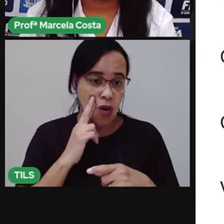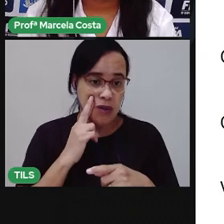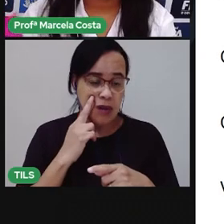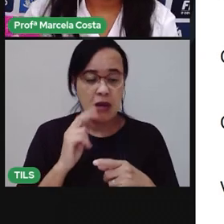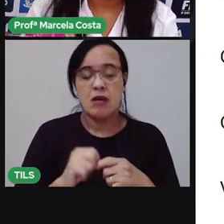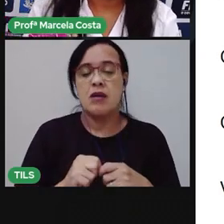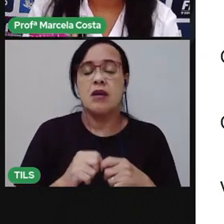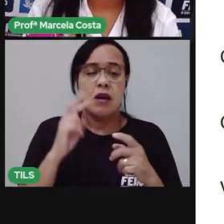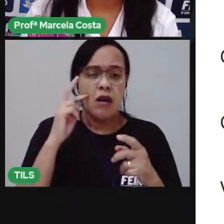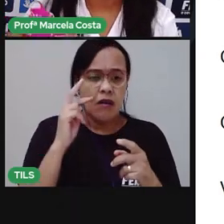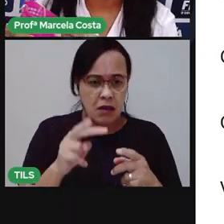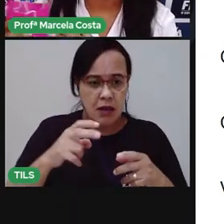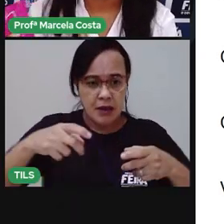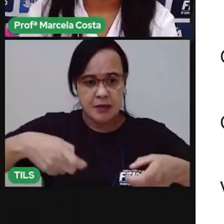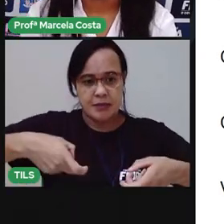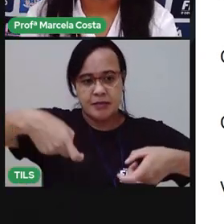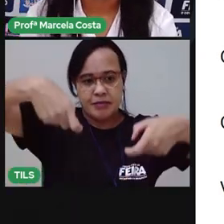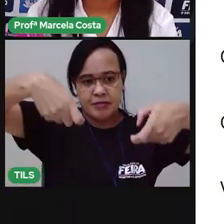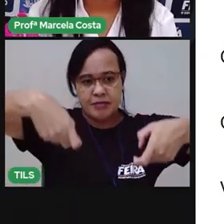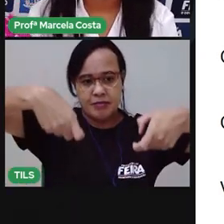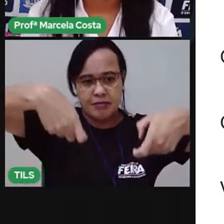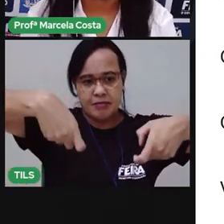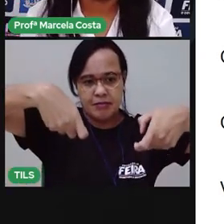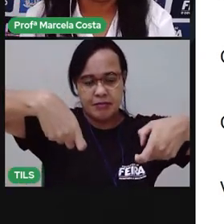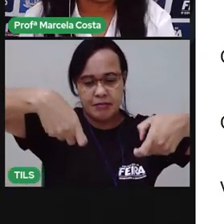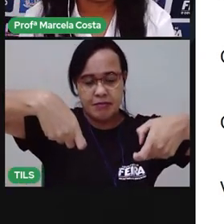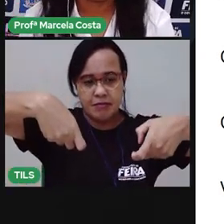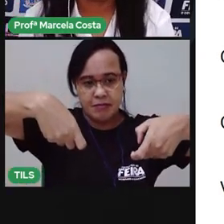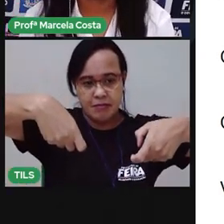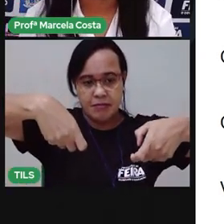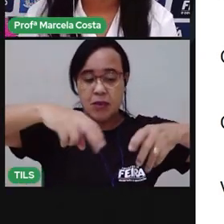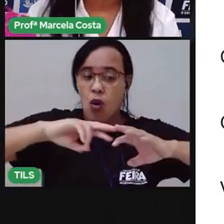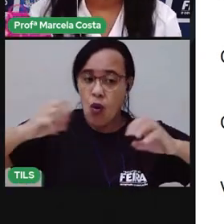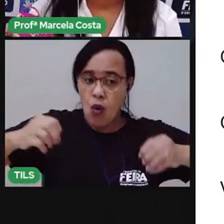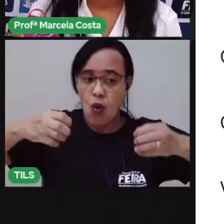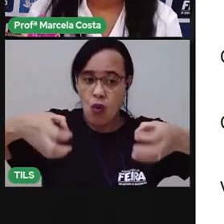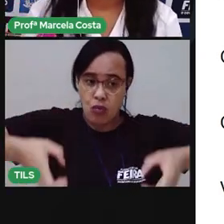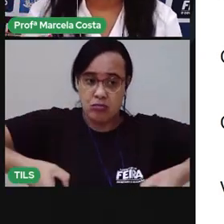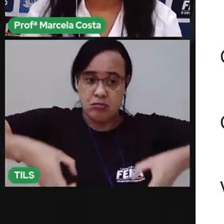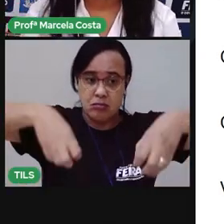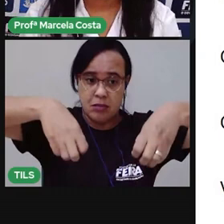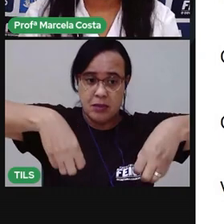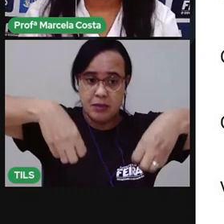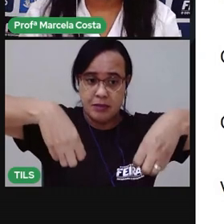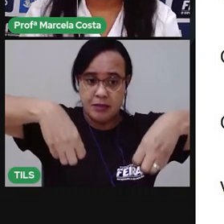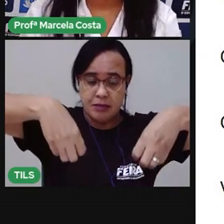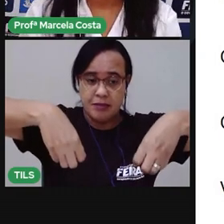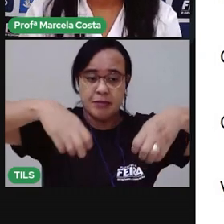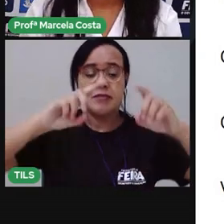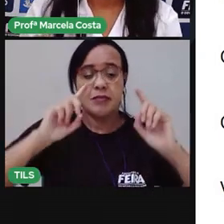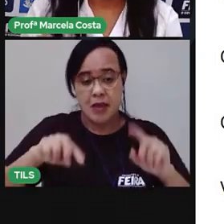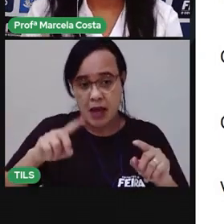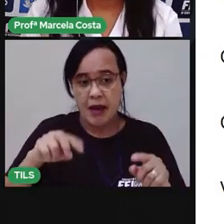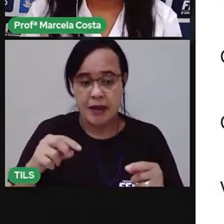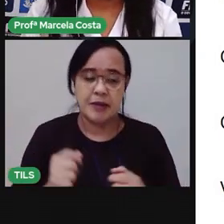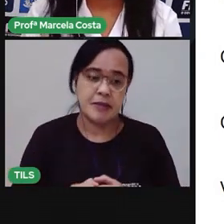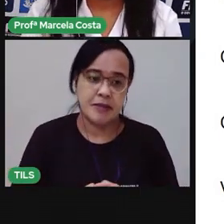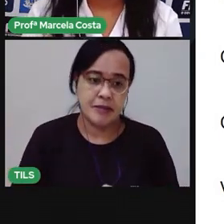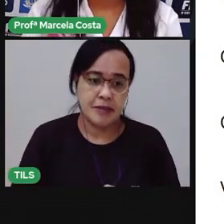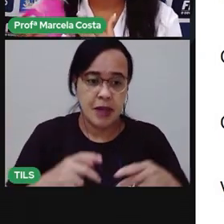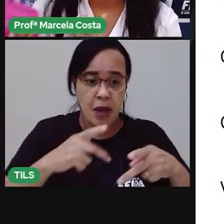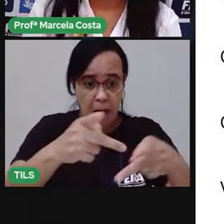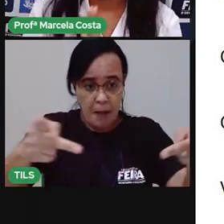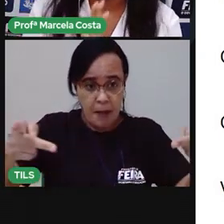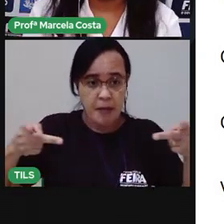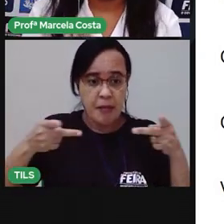que você tem aí na sua casa. Se você tiver um balde, você vai utilizar o balde. Se você tiver pratos